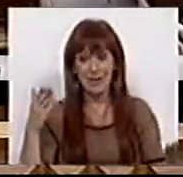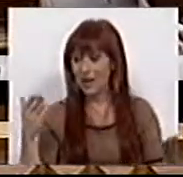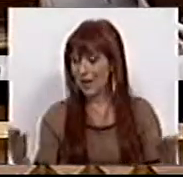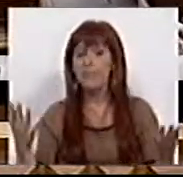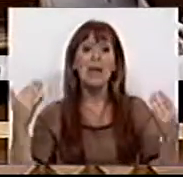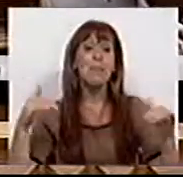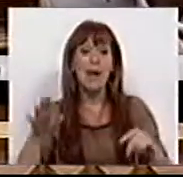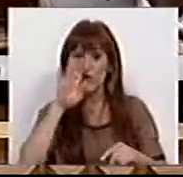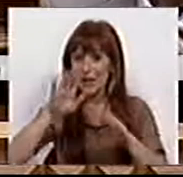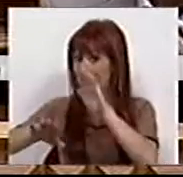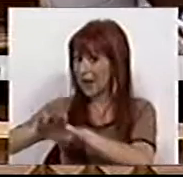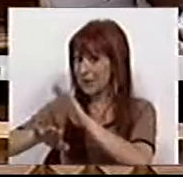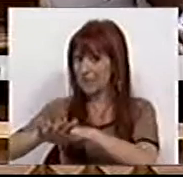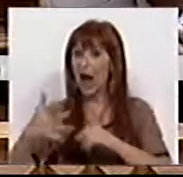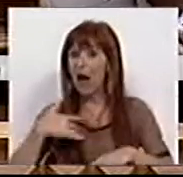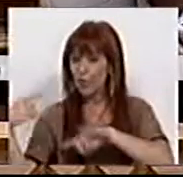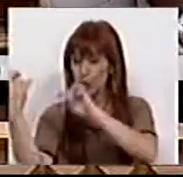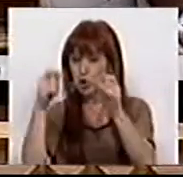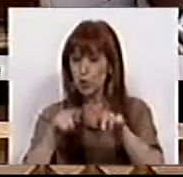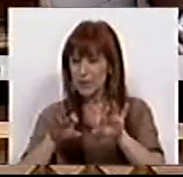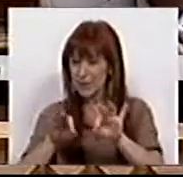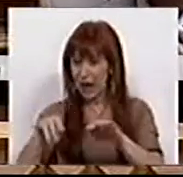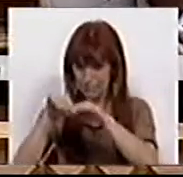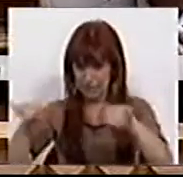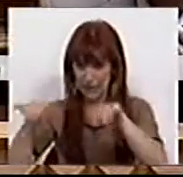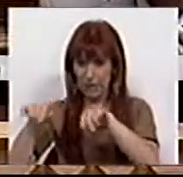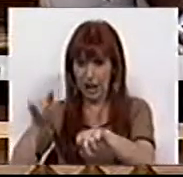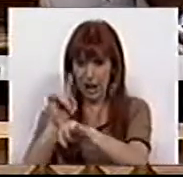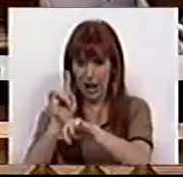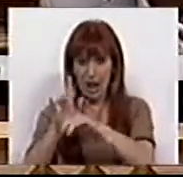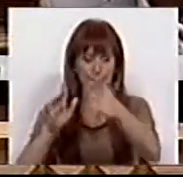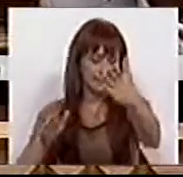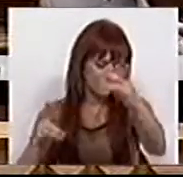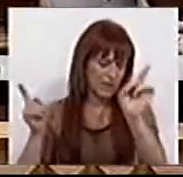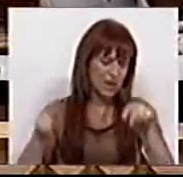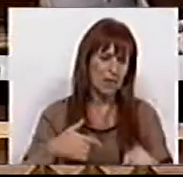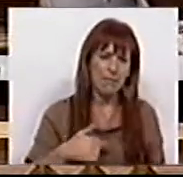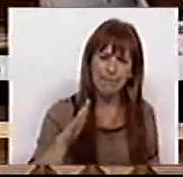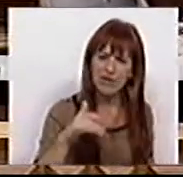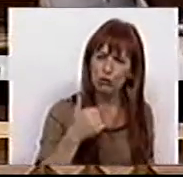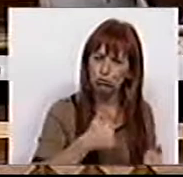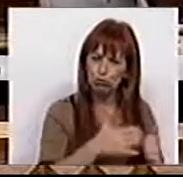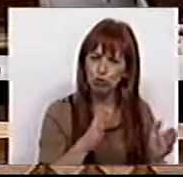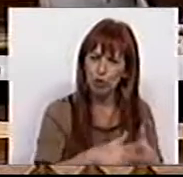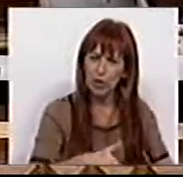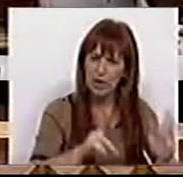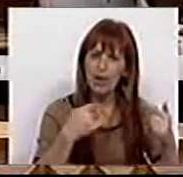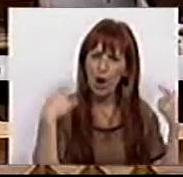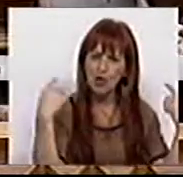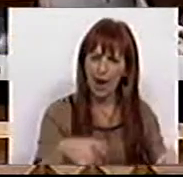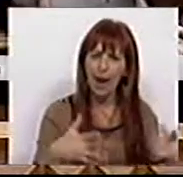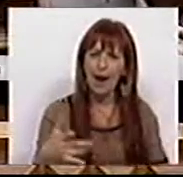Mas se a direita quer discutir nesse patamar, então também temos toda a disponibilidade